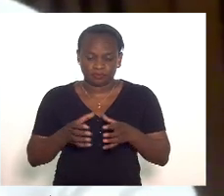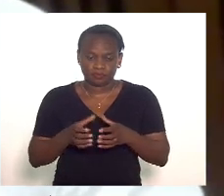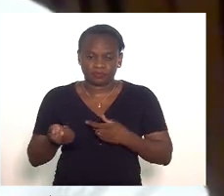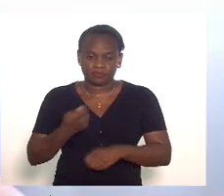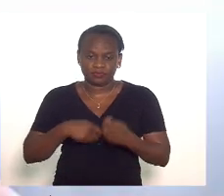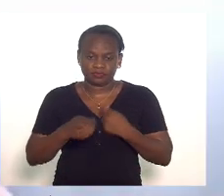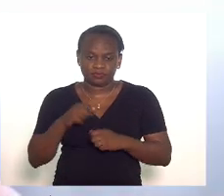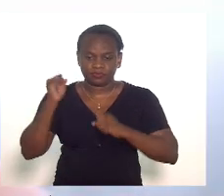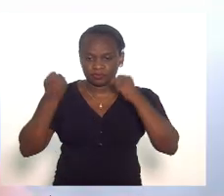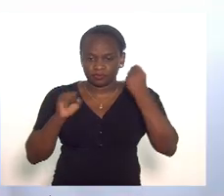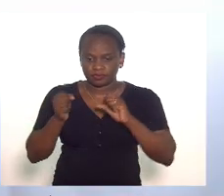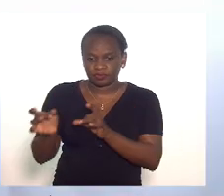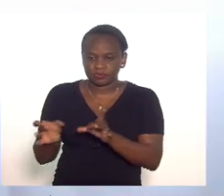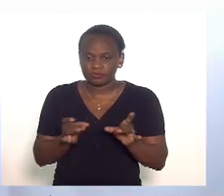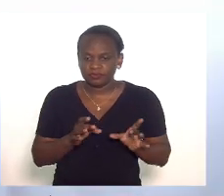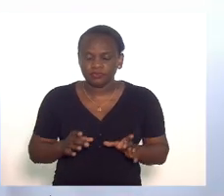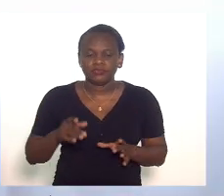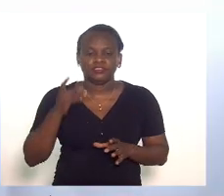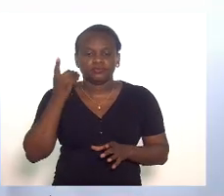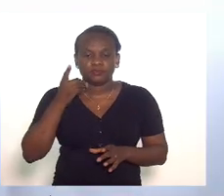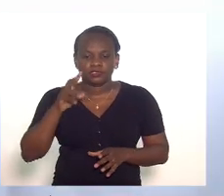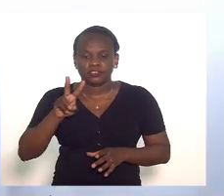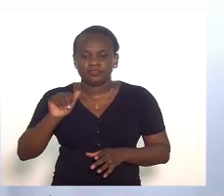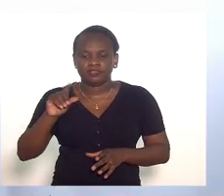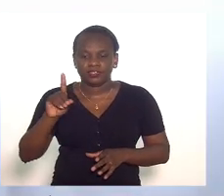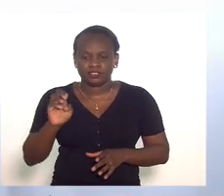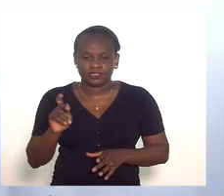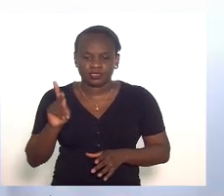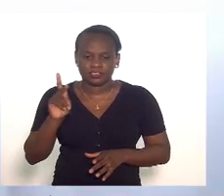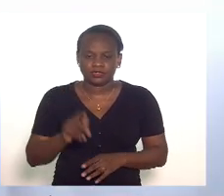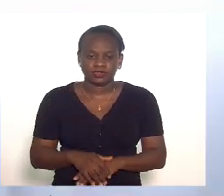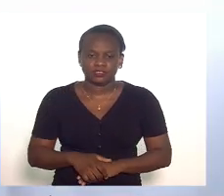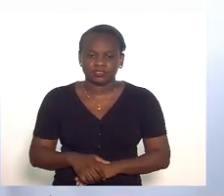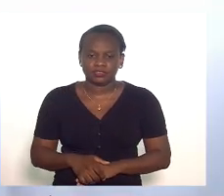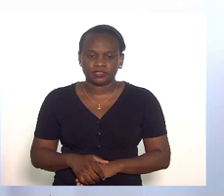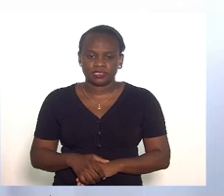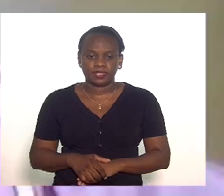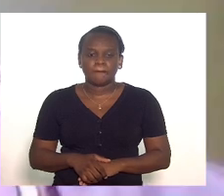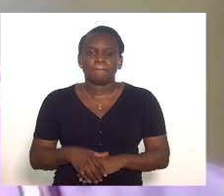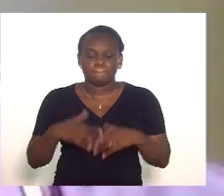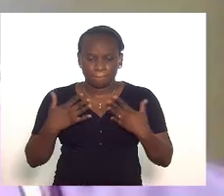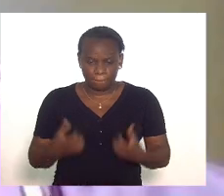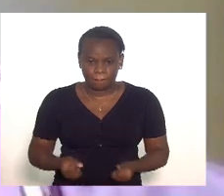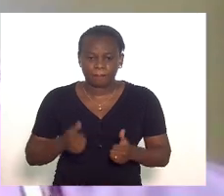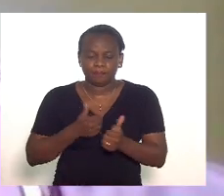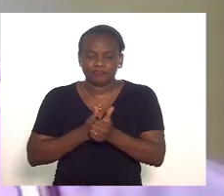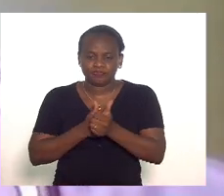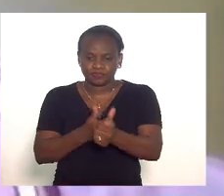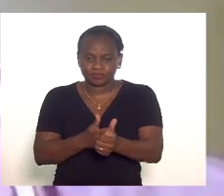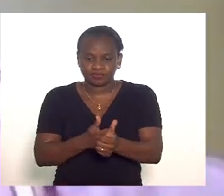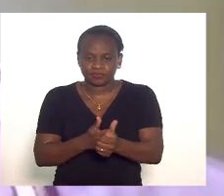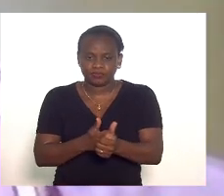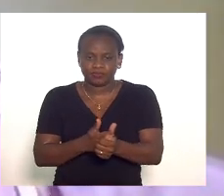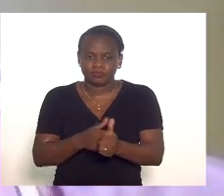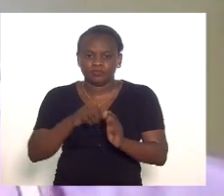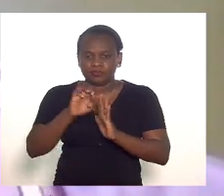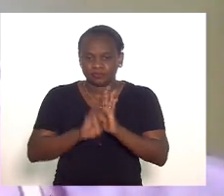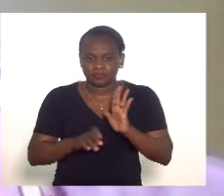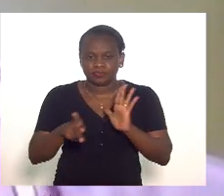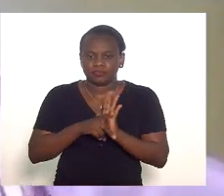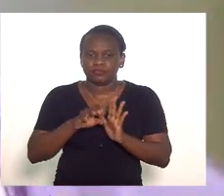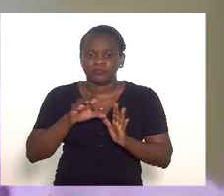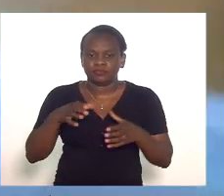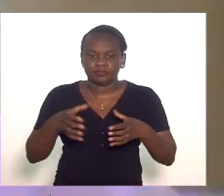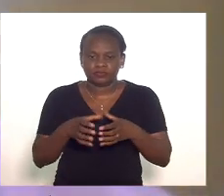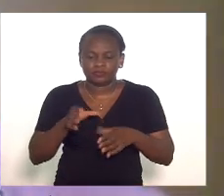deputado de Comércio e Comércio designa deputado Valdeque Carneiro parecer favorável acompanhando as emendas da Comissão